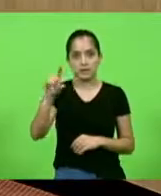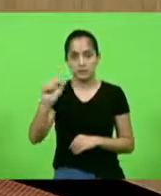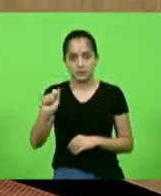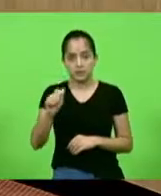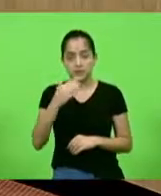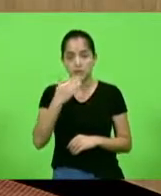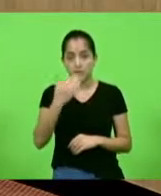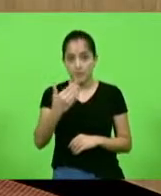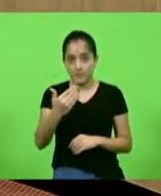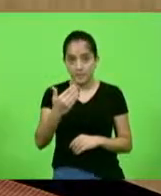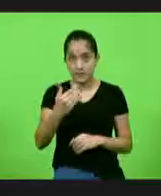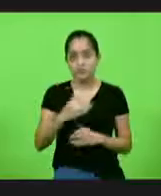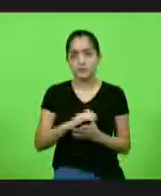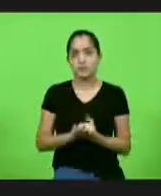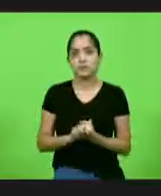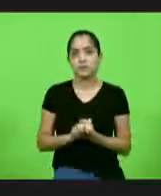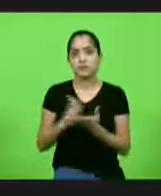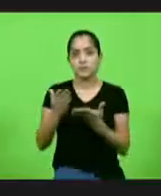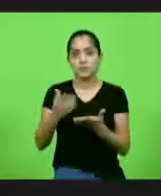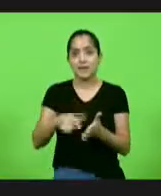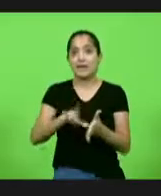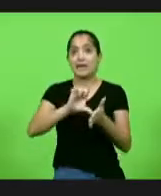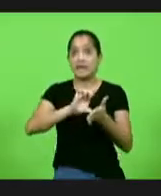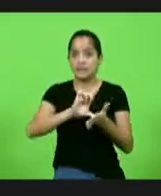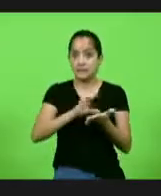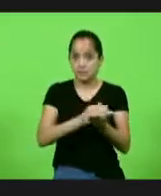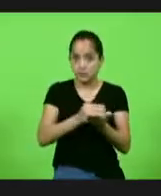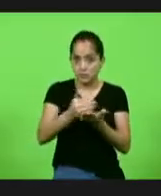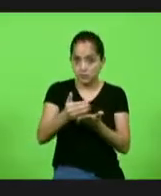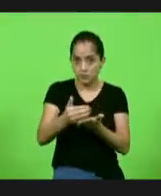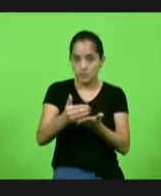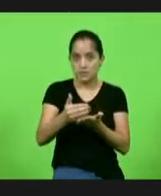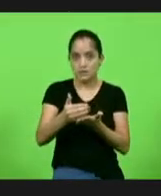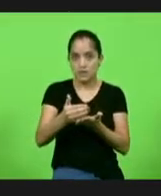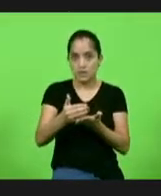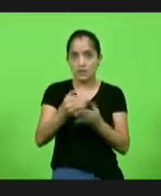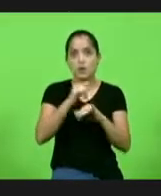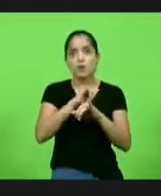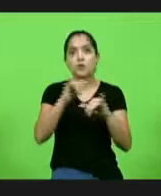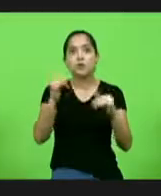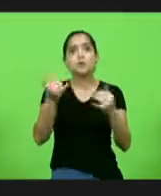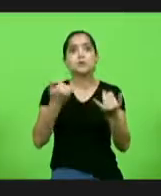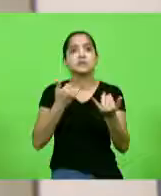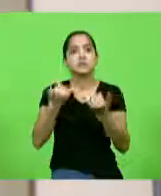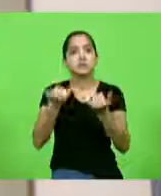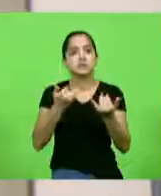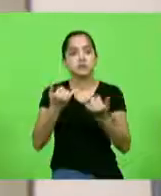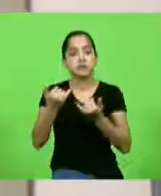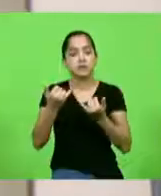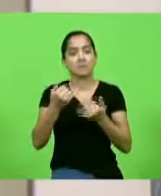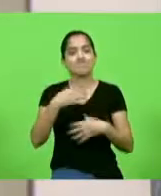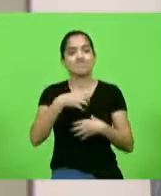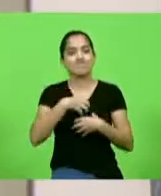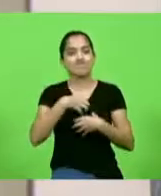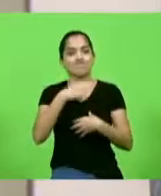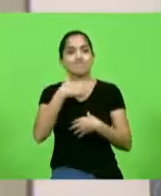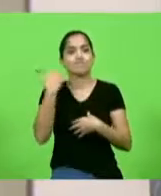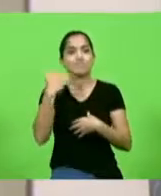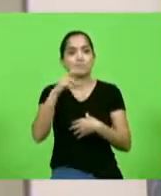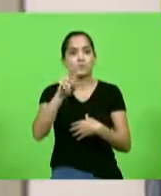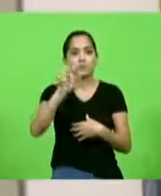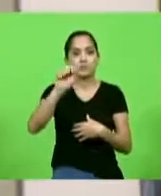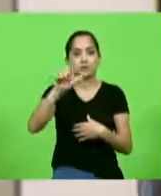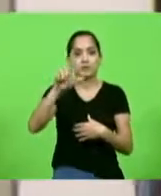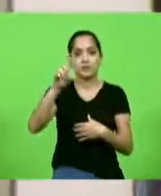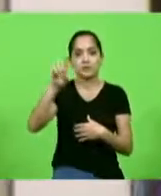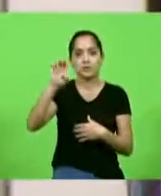à deputada a gentileza de, antes de V. Exª, usar a palavra, comunicar com muito pesar o falecimento do senhor Valdemar Martins